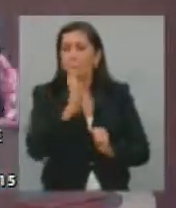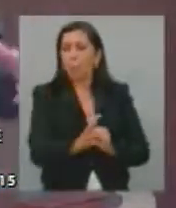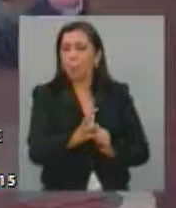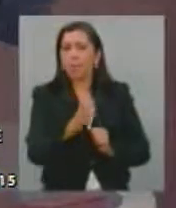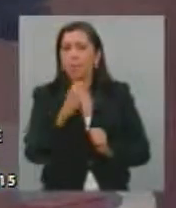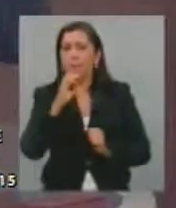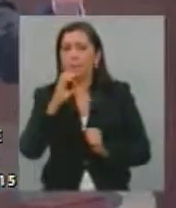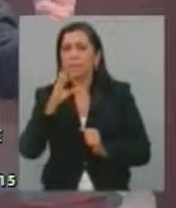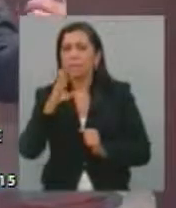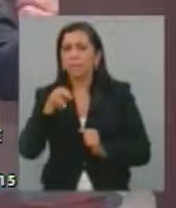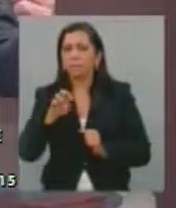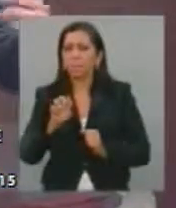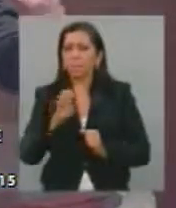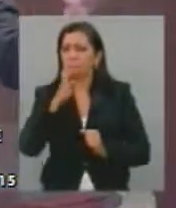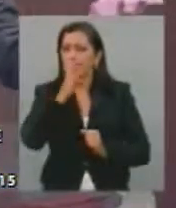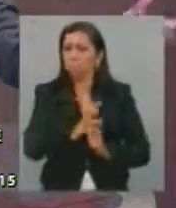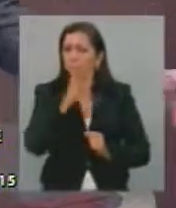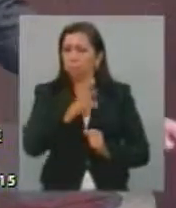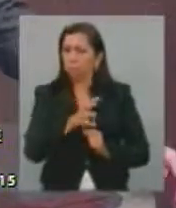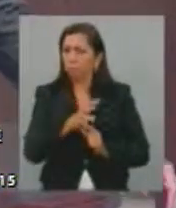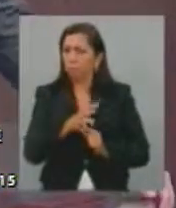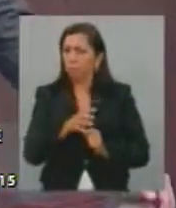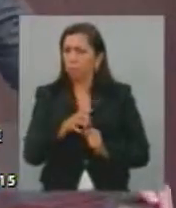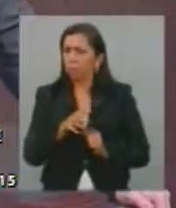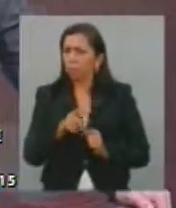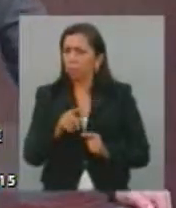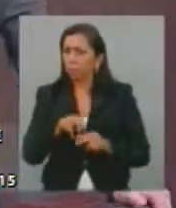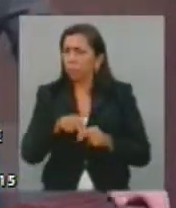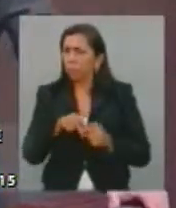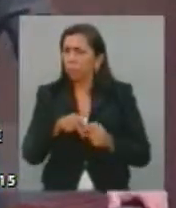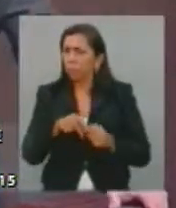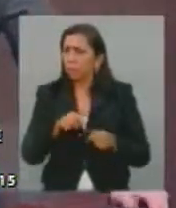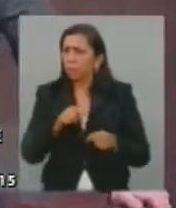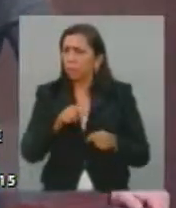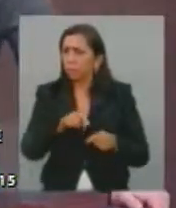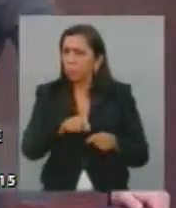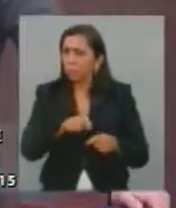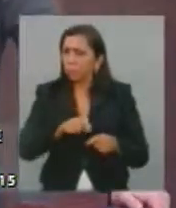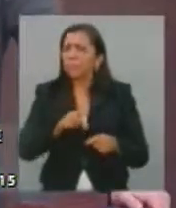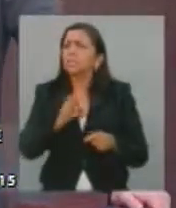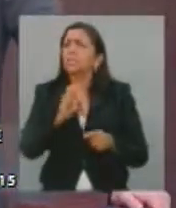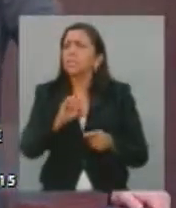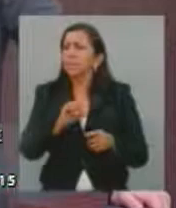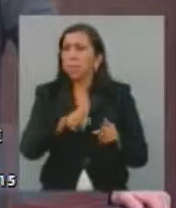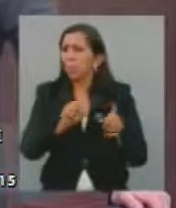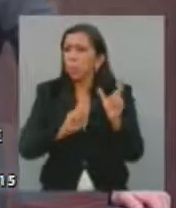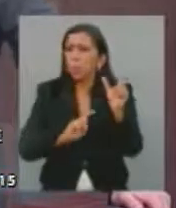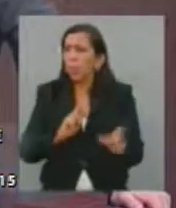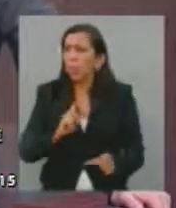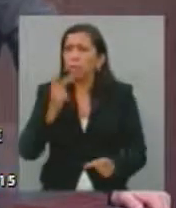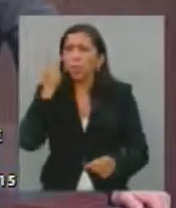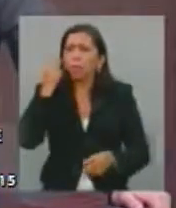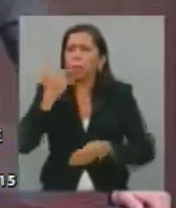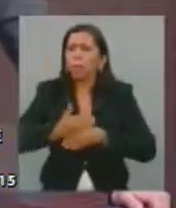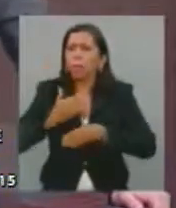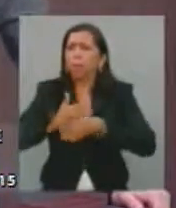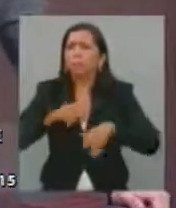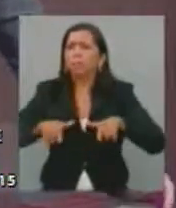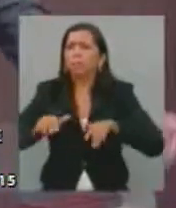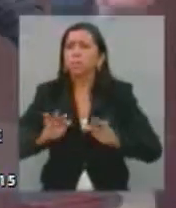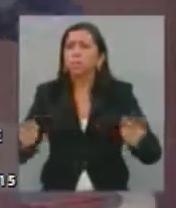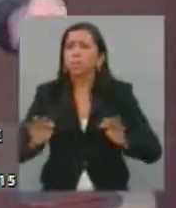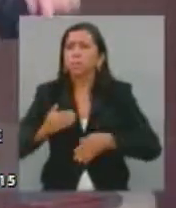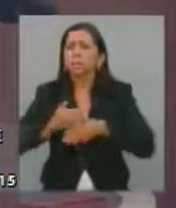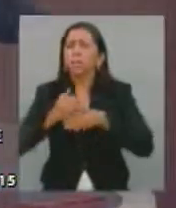crimes. Como se isso justificasse a morte. Como se mesmo, ele não era, era um pedreiro, trabalhador da Constituição